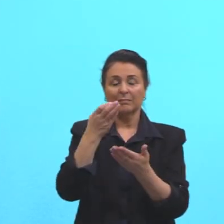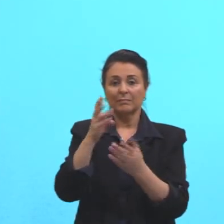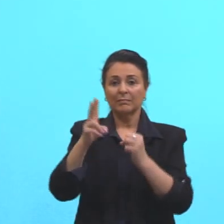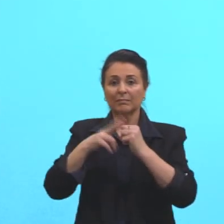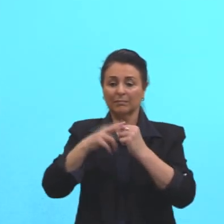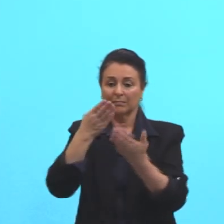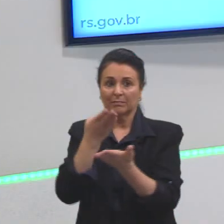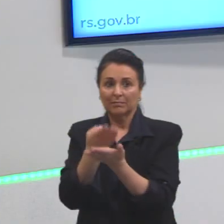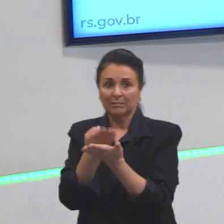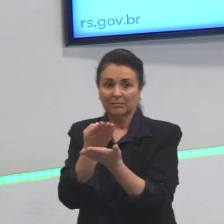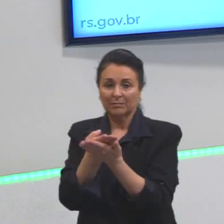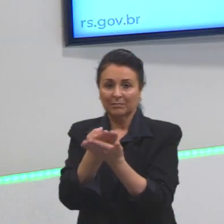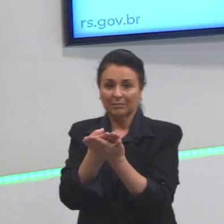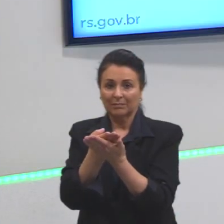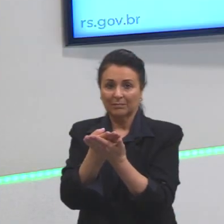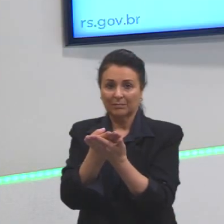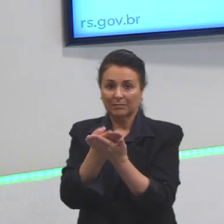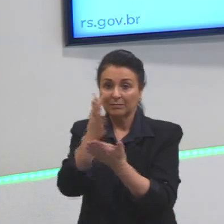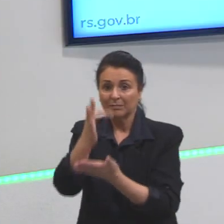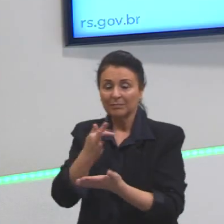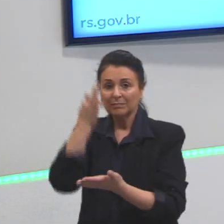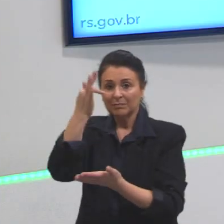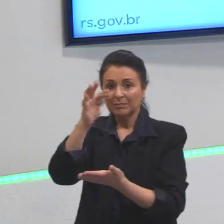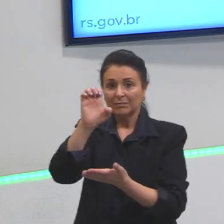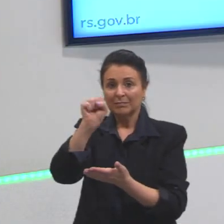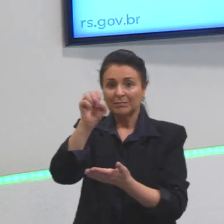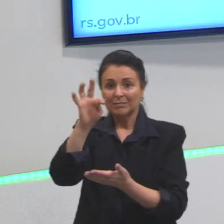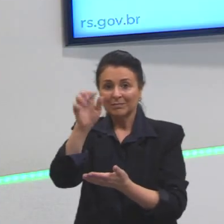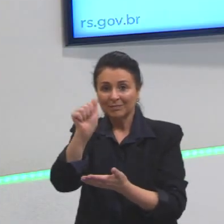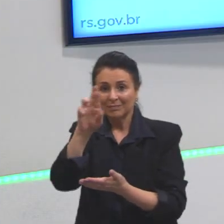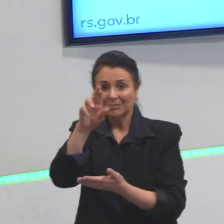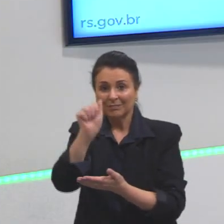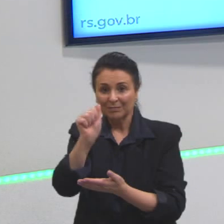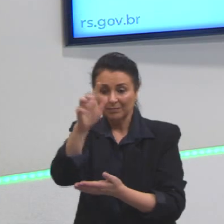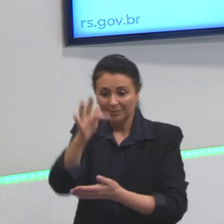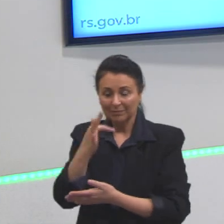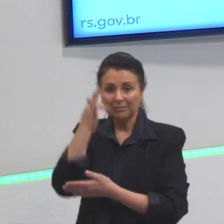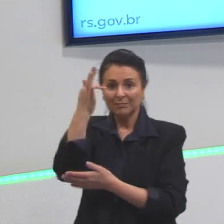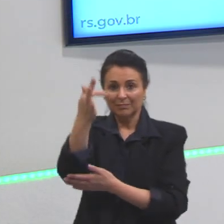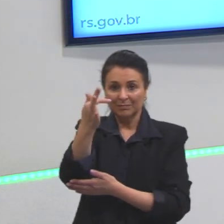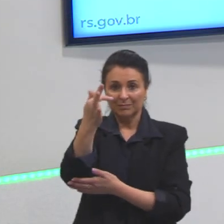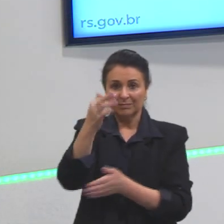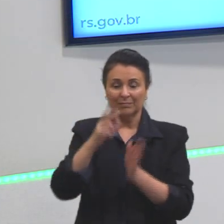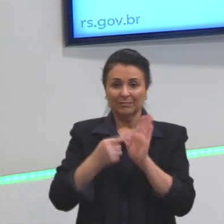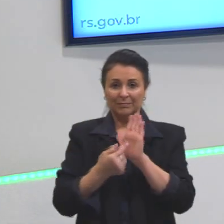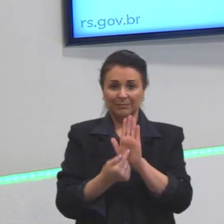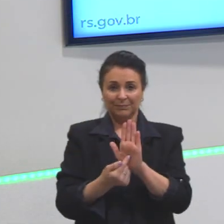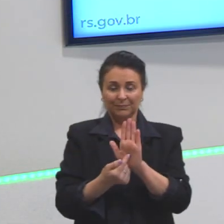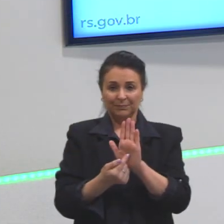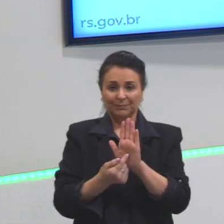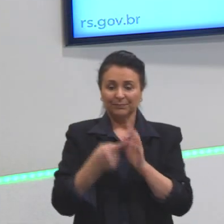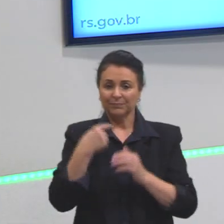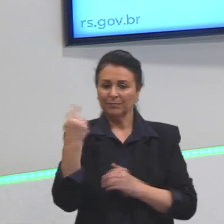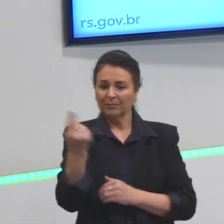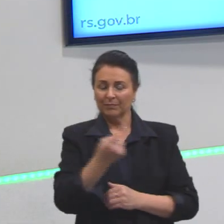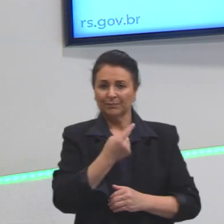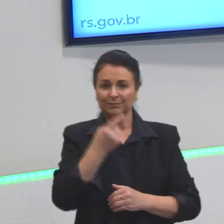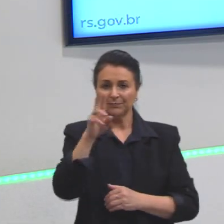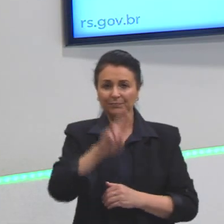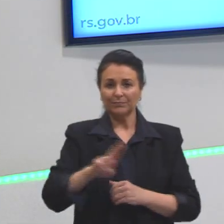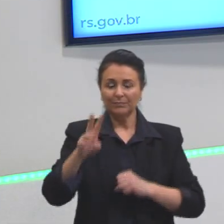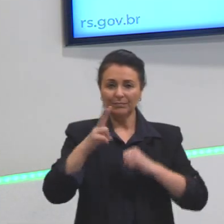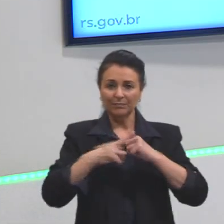como o nosso futuro. É como nós usamos os verbos, se nós